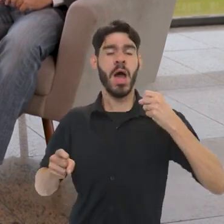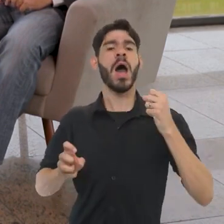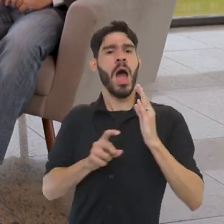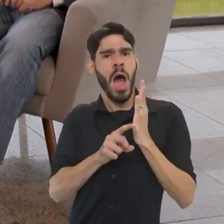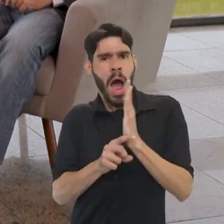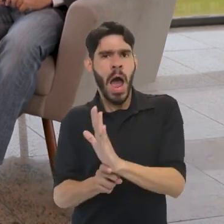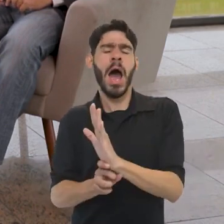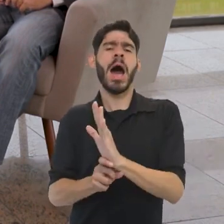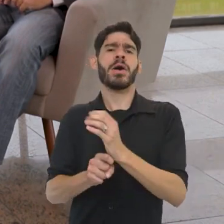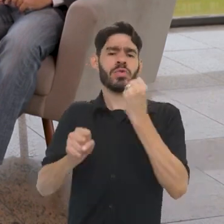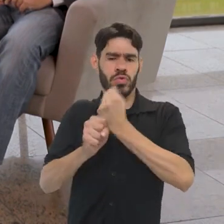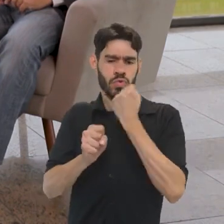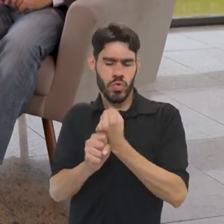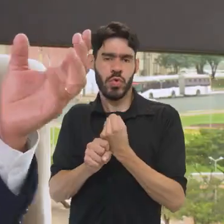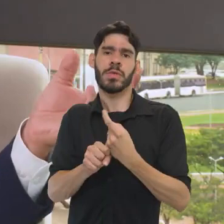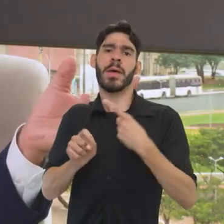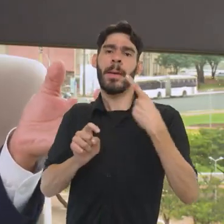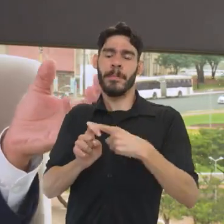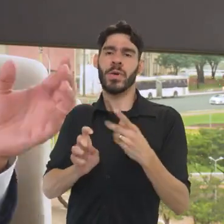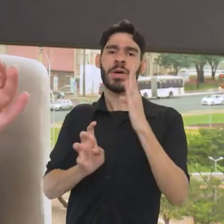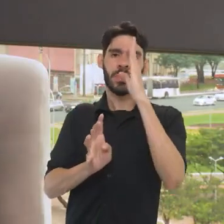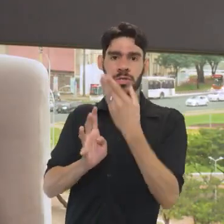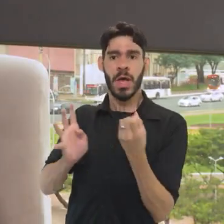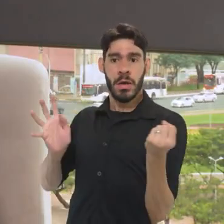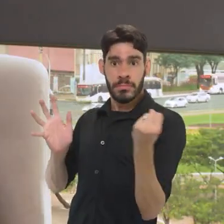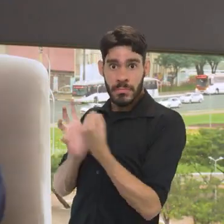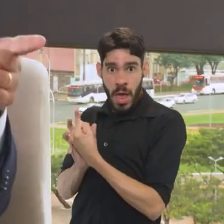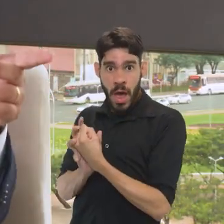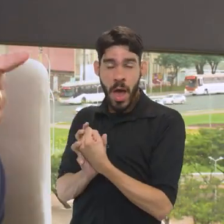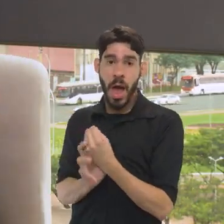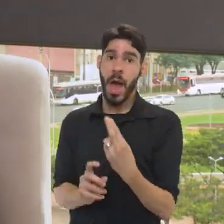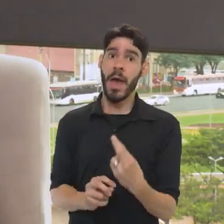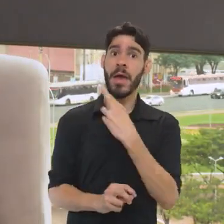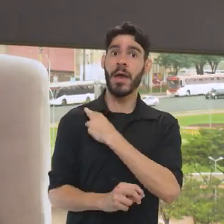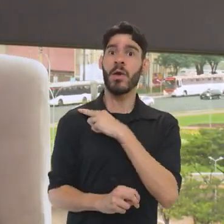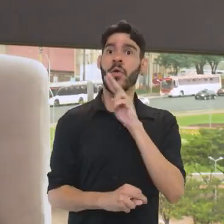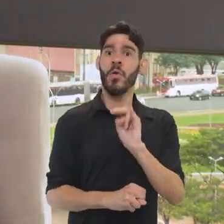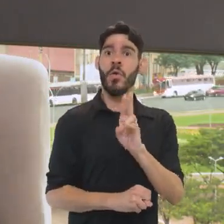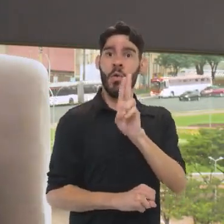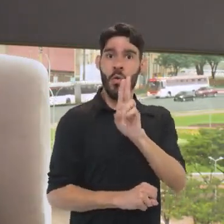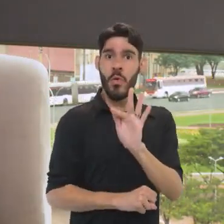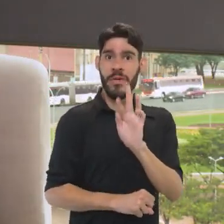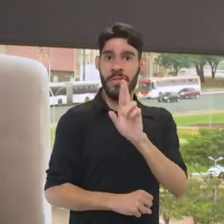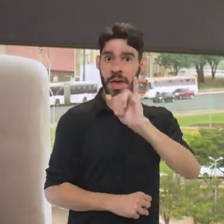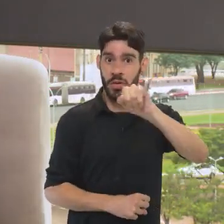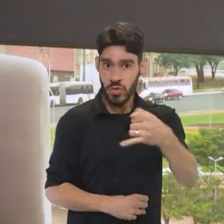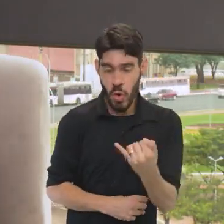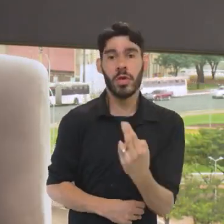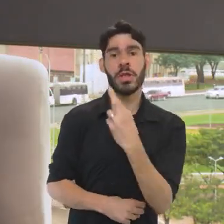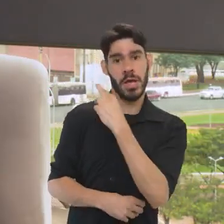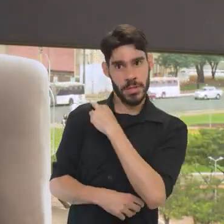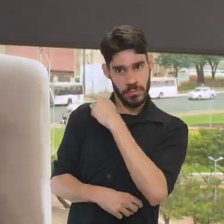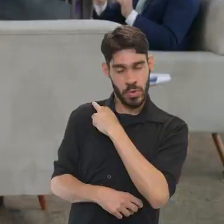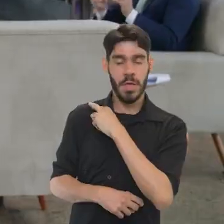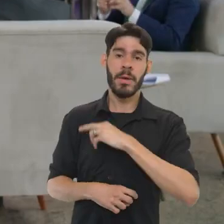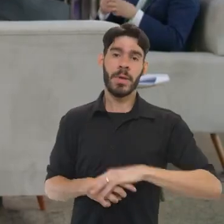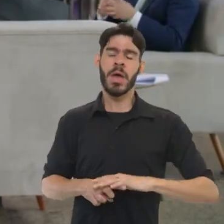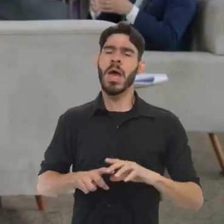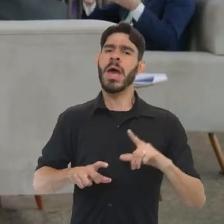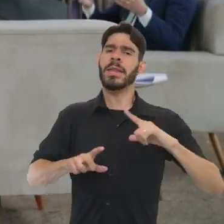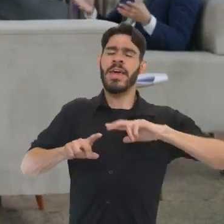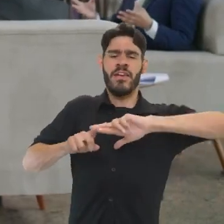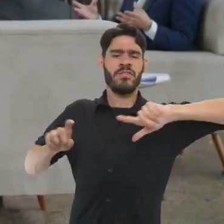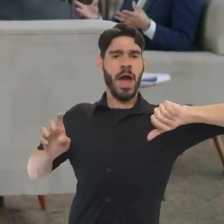participa da obra, ele acompanha porque é um bem tombado. A responsabilidade da obra é da UFRJ, que é a dona do equipamento. Então,